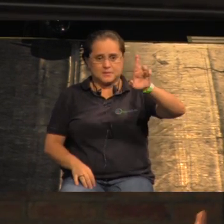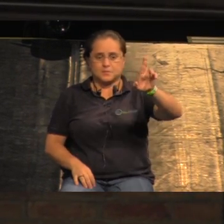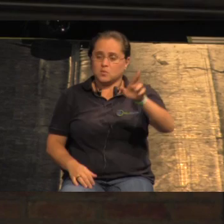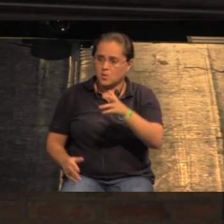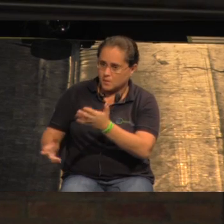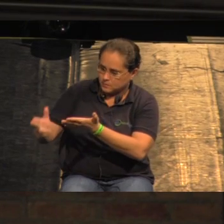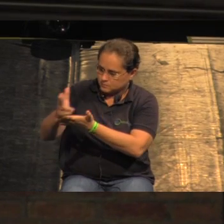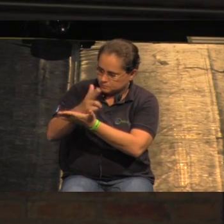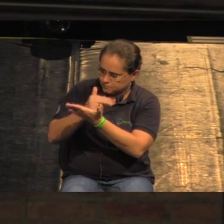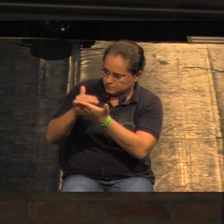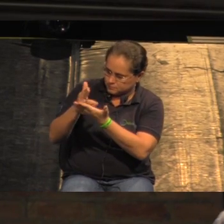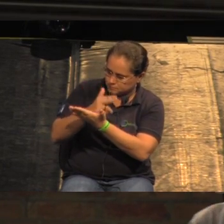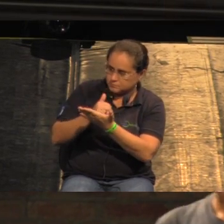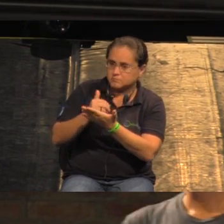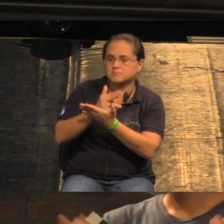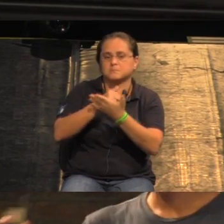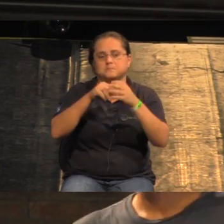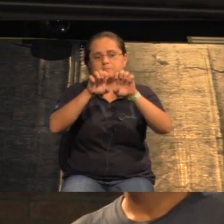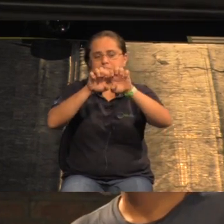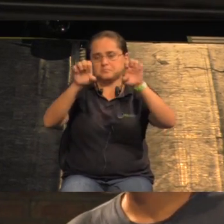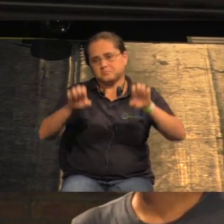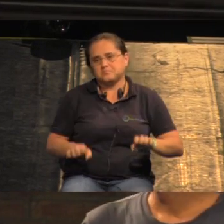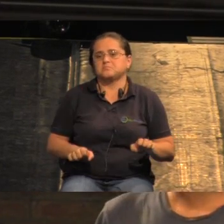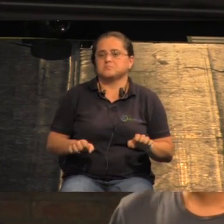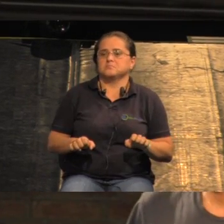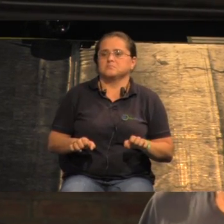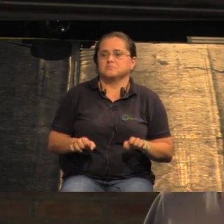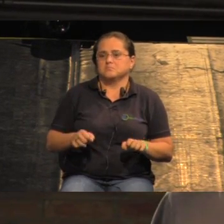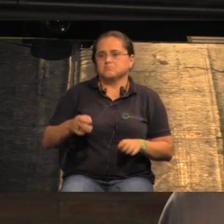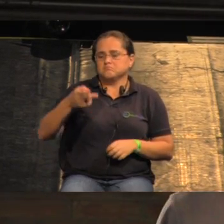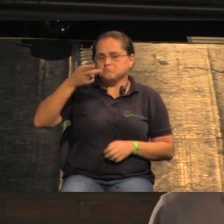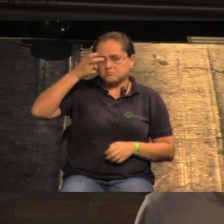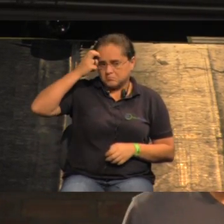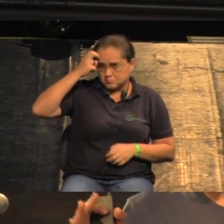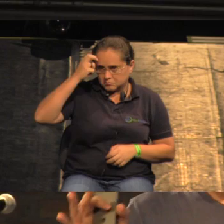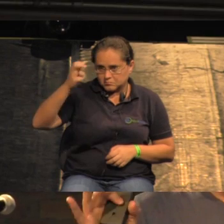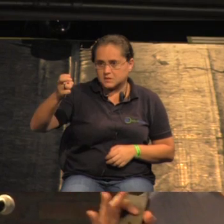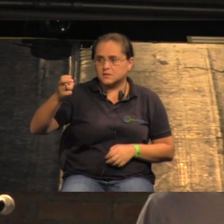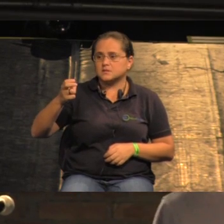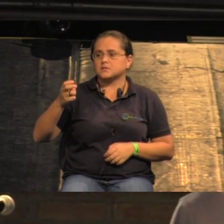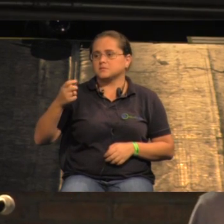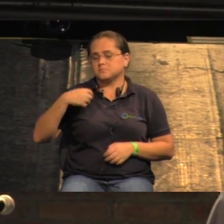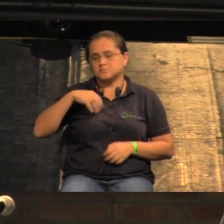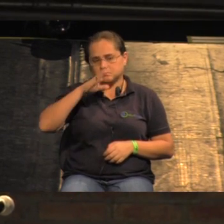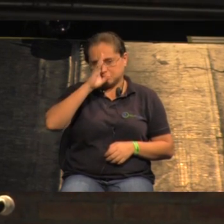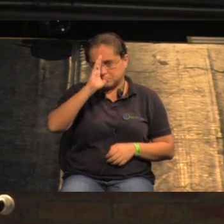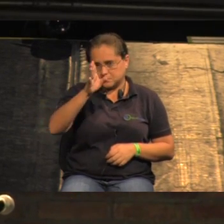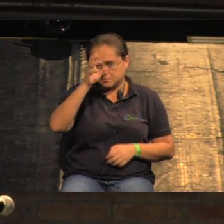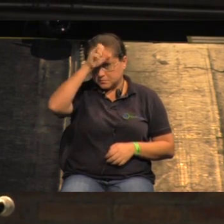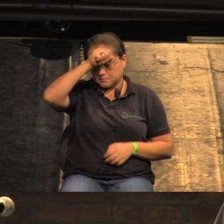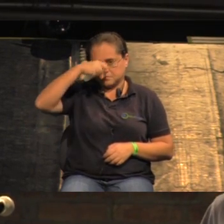algumas das estratégias decididas por essa inteligência multidisciplinar. Então, para mim, essas foram os principais